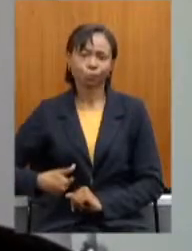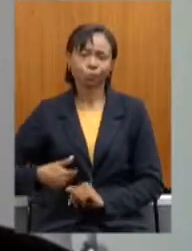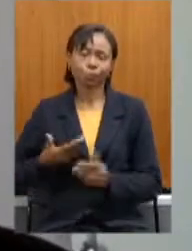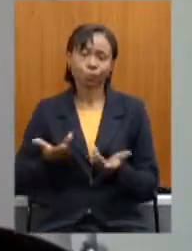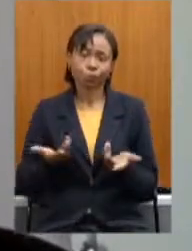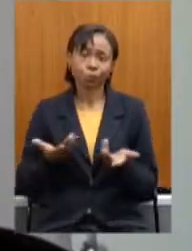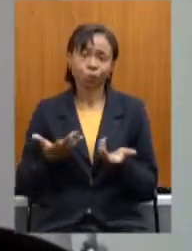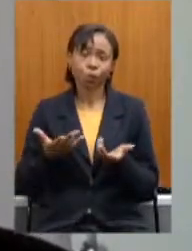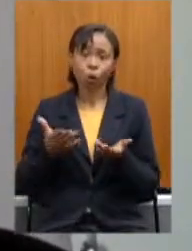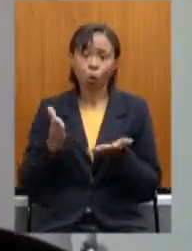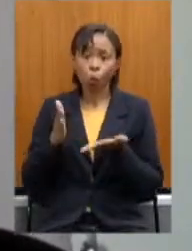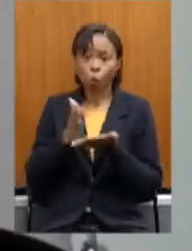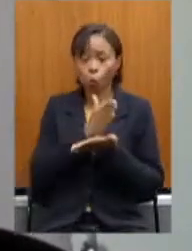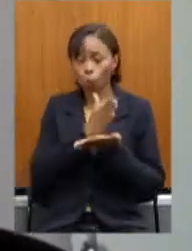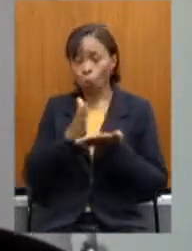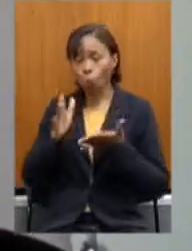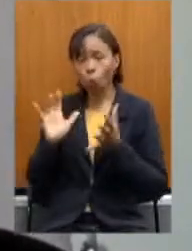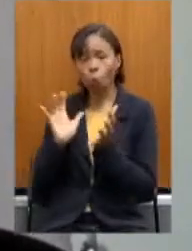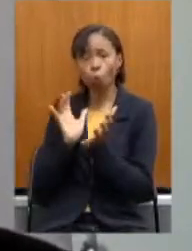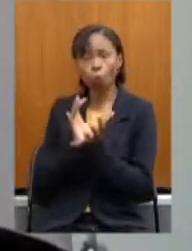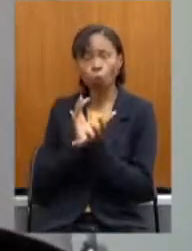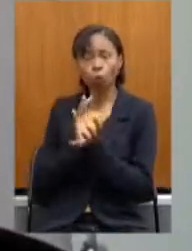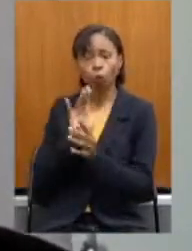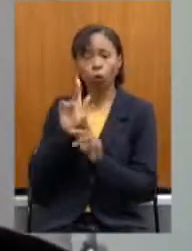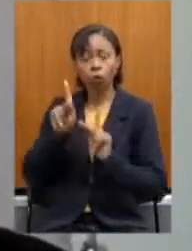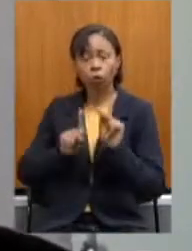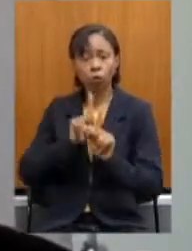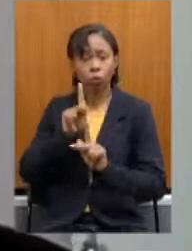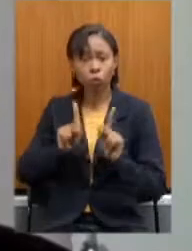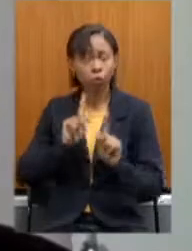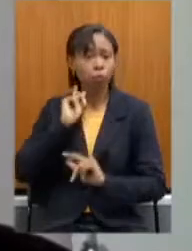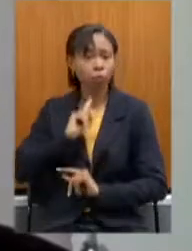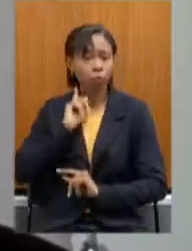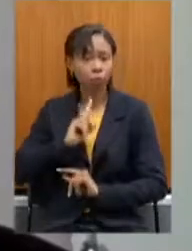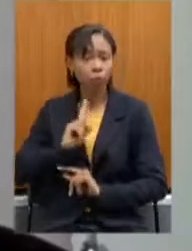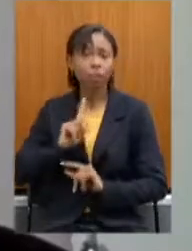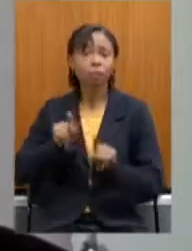parcela da população mineira e de suas famílias como um todo.